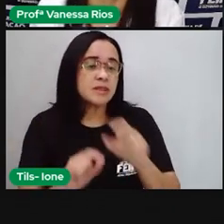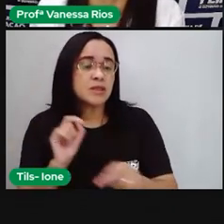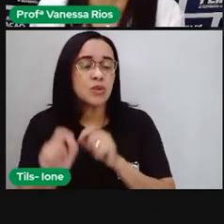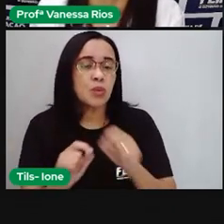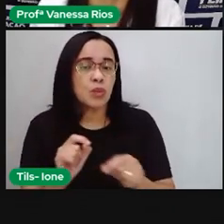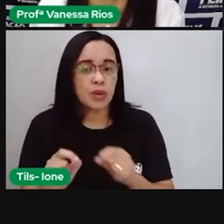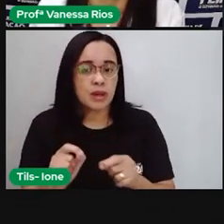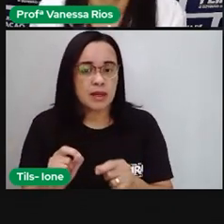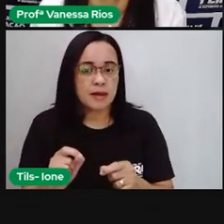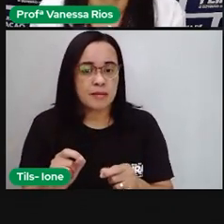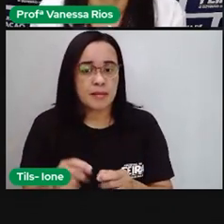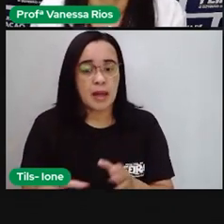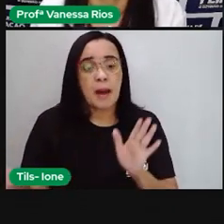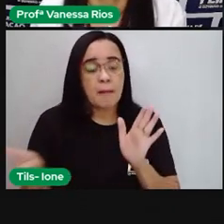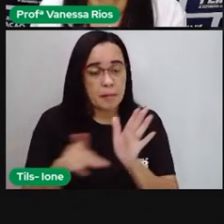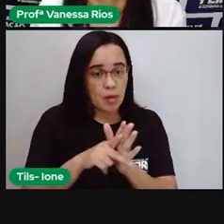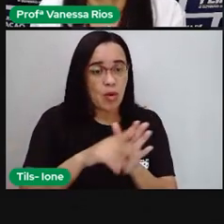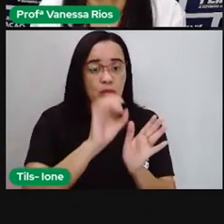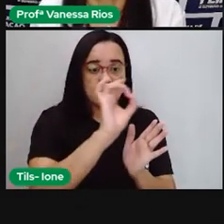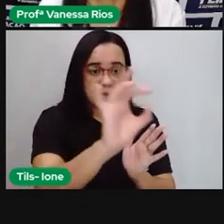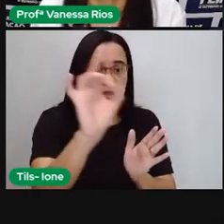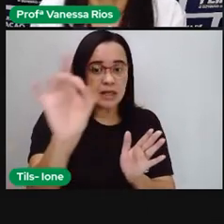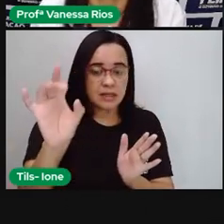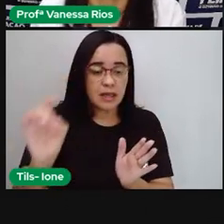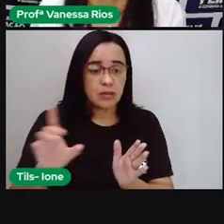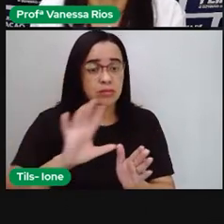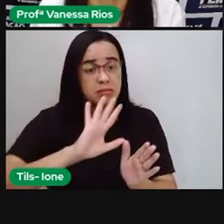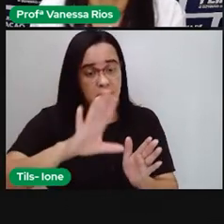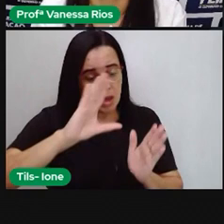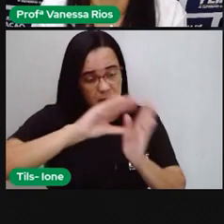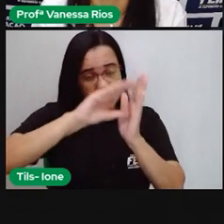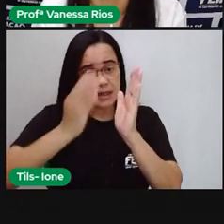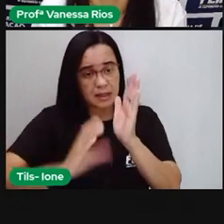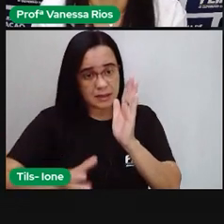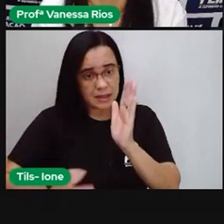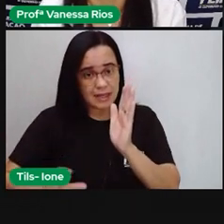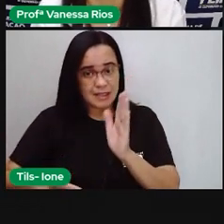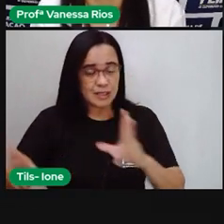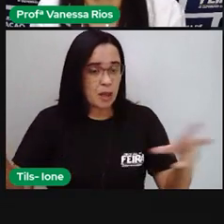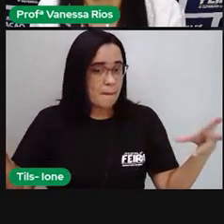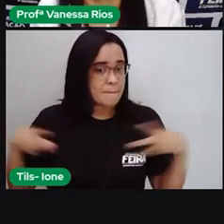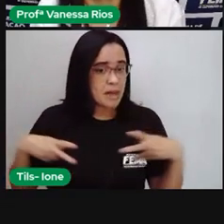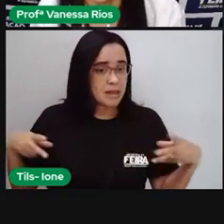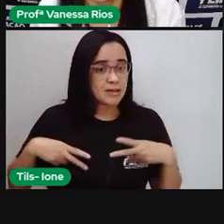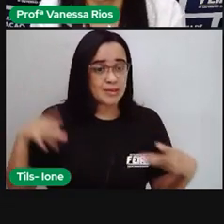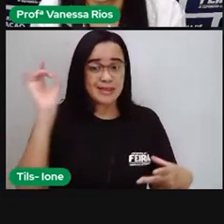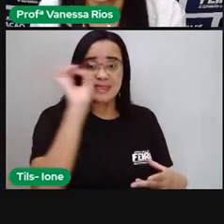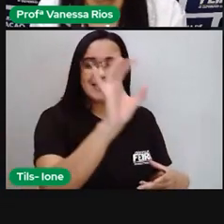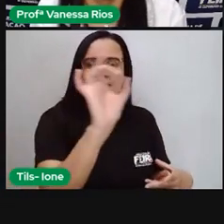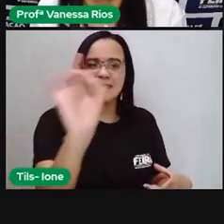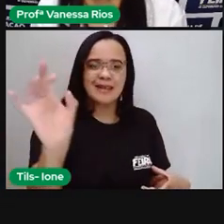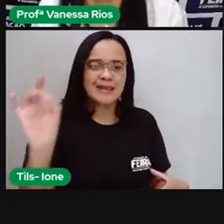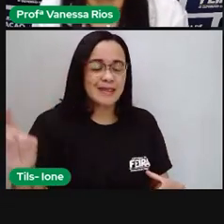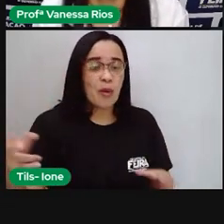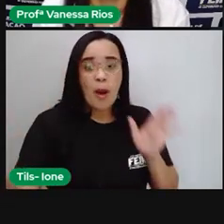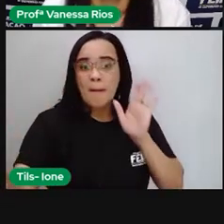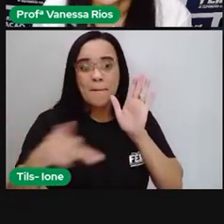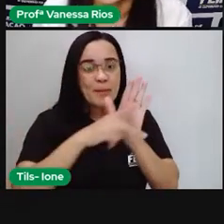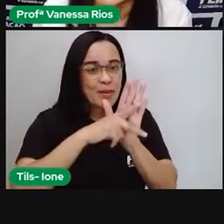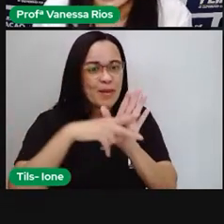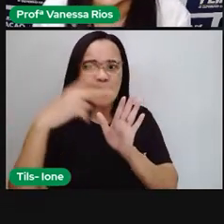que coincidem. Mas existem também características que são particulares de cada estado. E essas